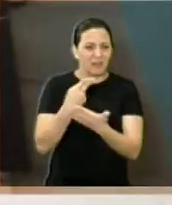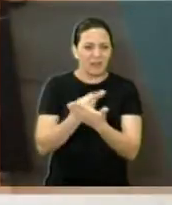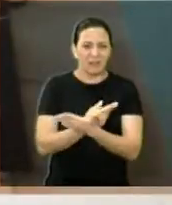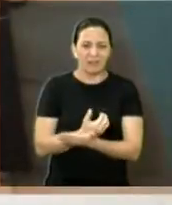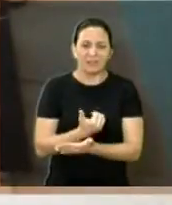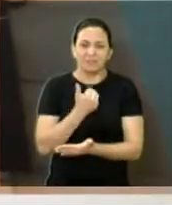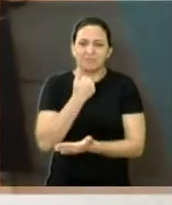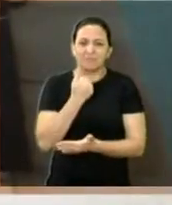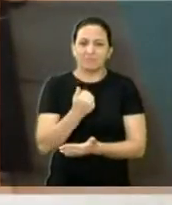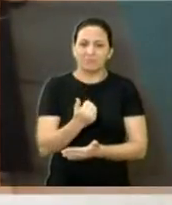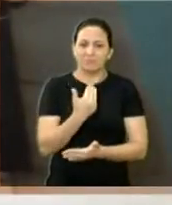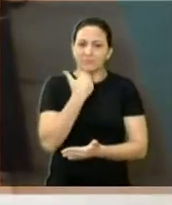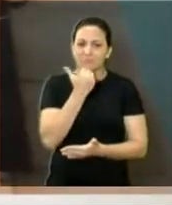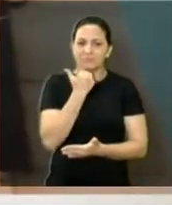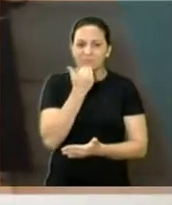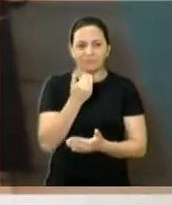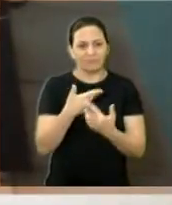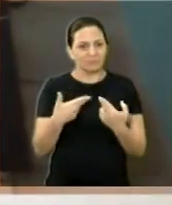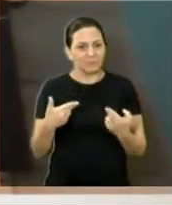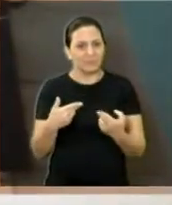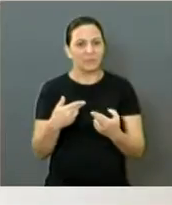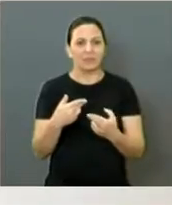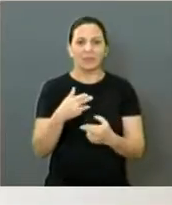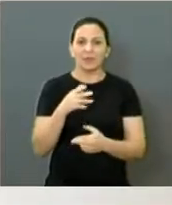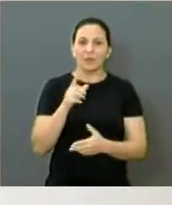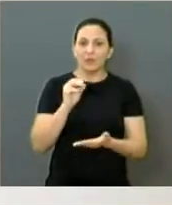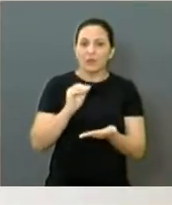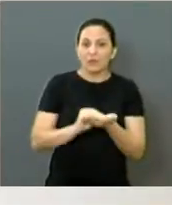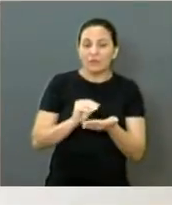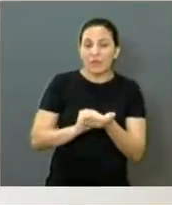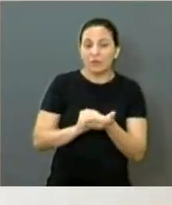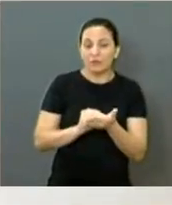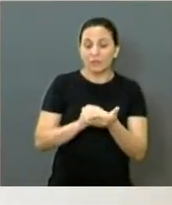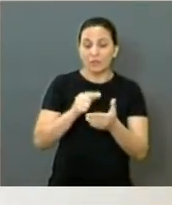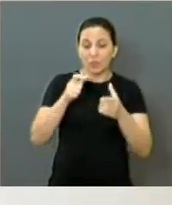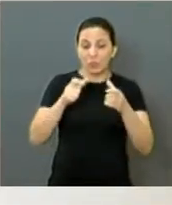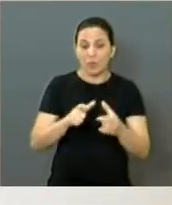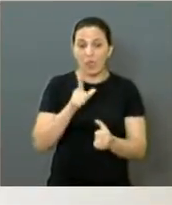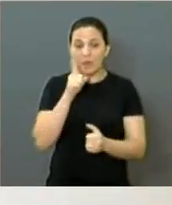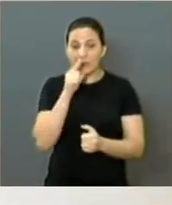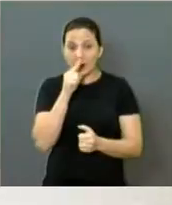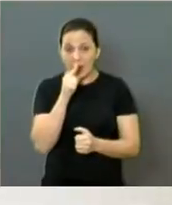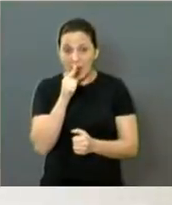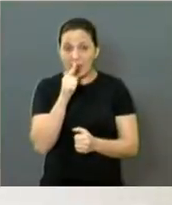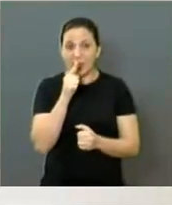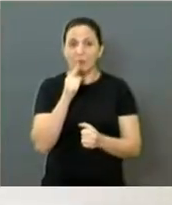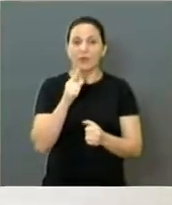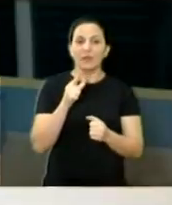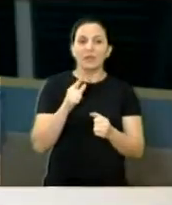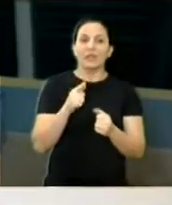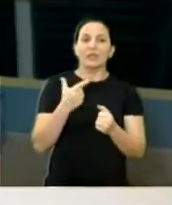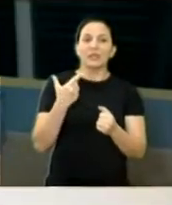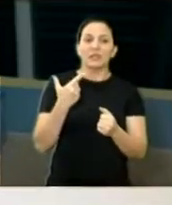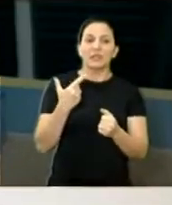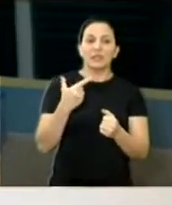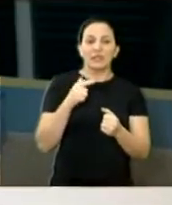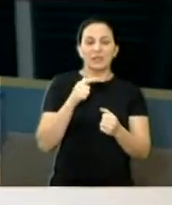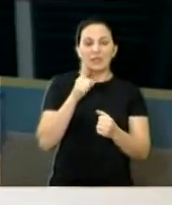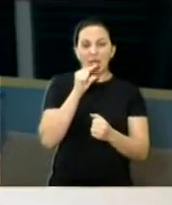falta de bebedouros e de aquecedores nas piscinas, usadas para hidroginástica e hidroterapia.